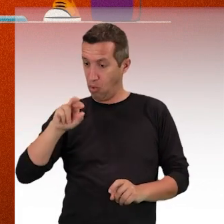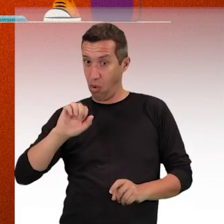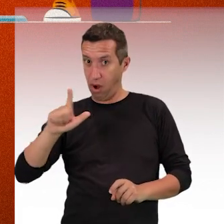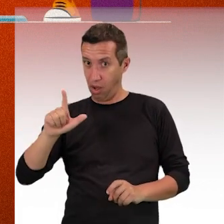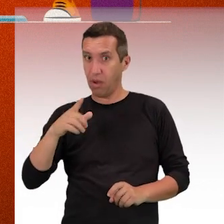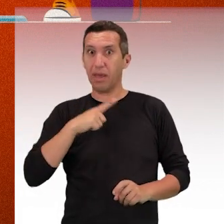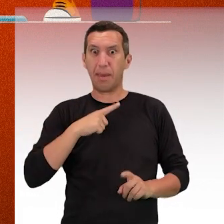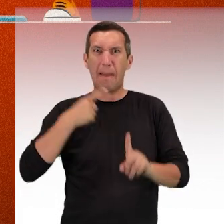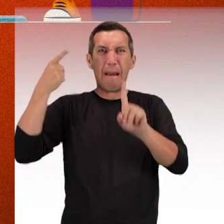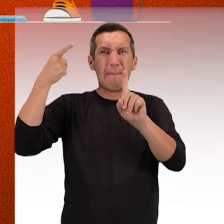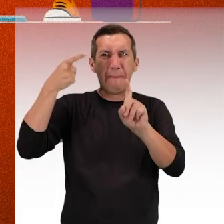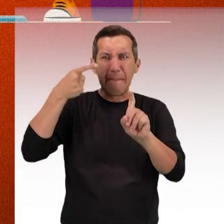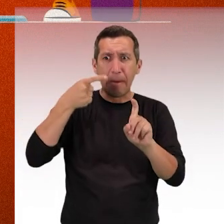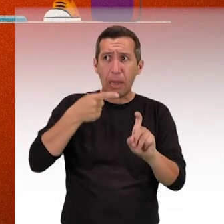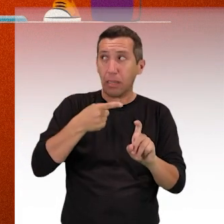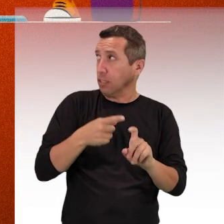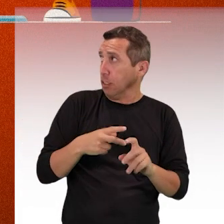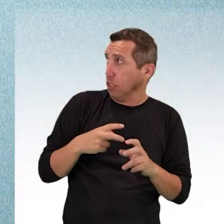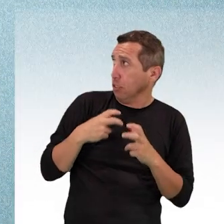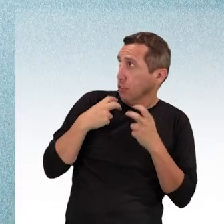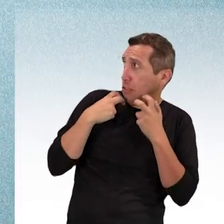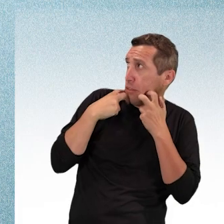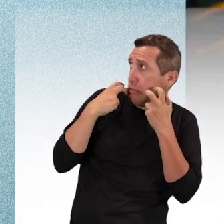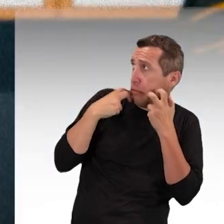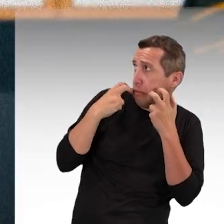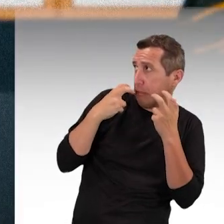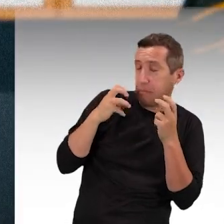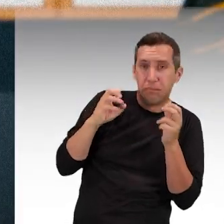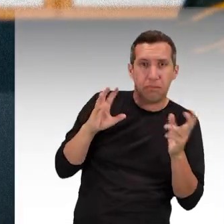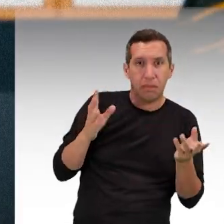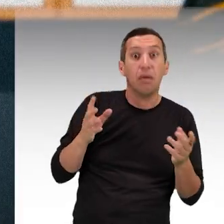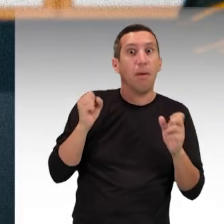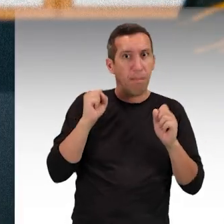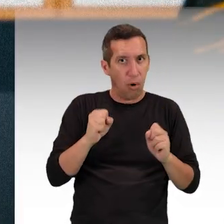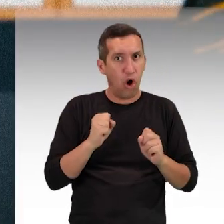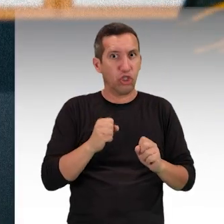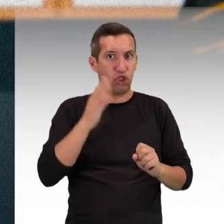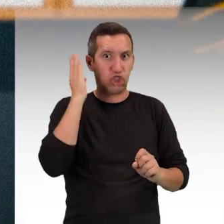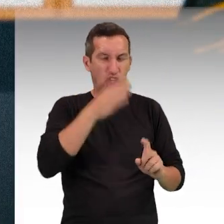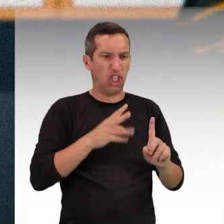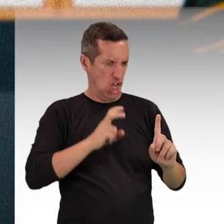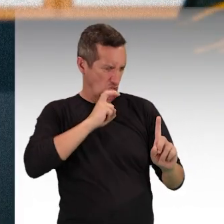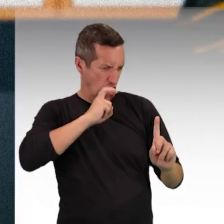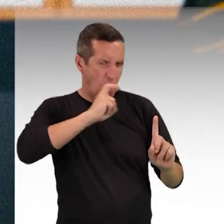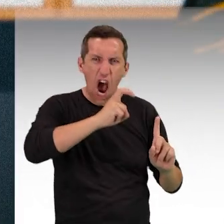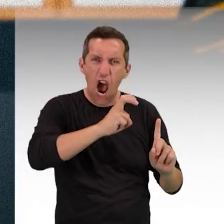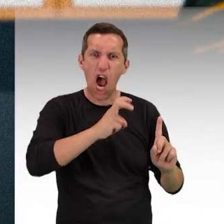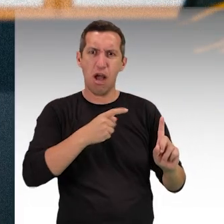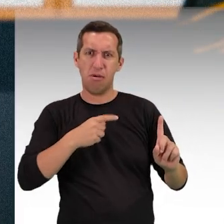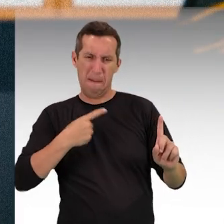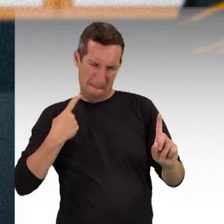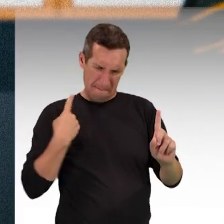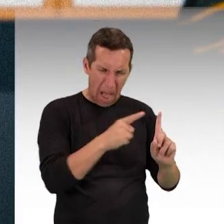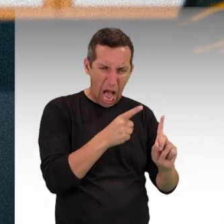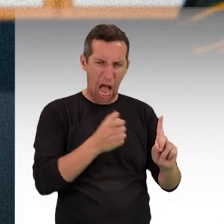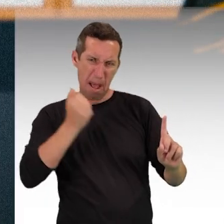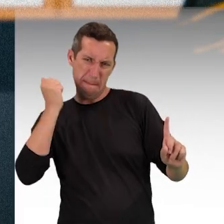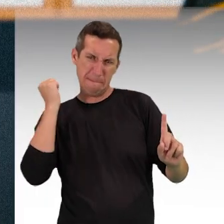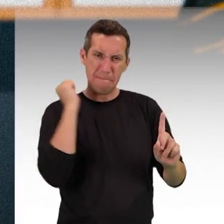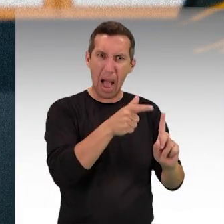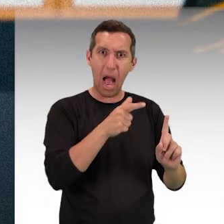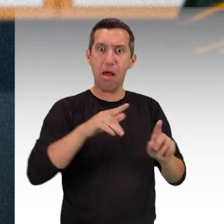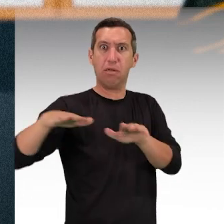alguém a situações humilhantes e constrangedoras. Pode acontecer por ações diretas, como gritos, insultos e